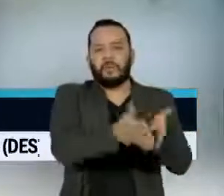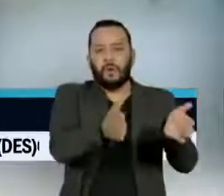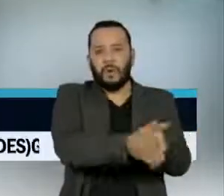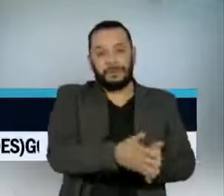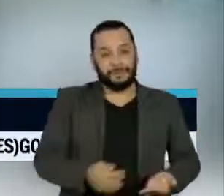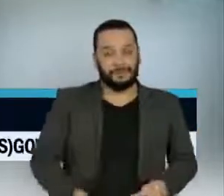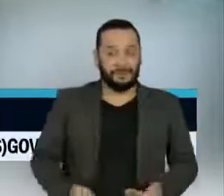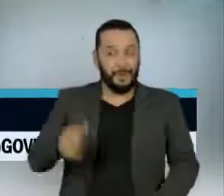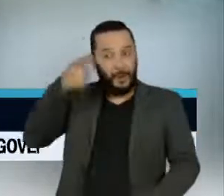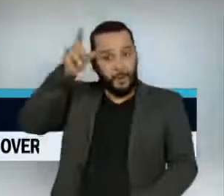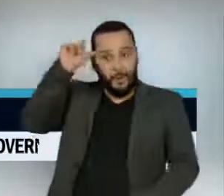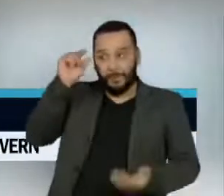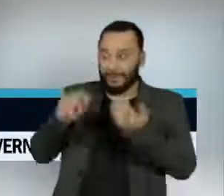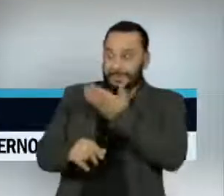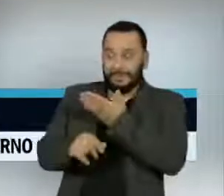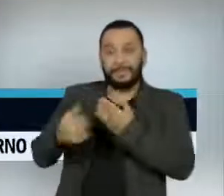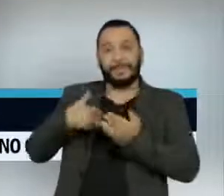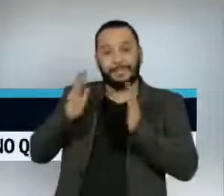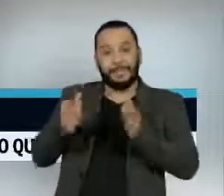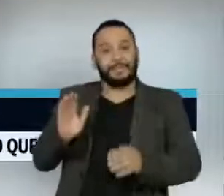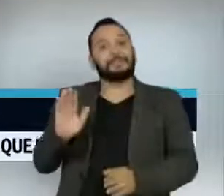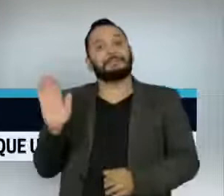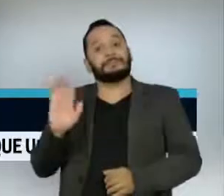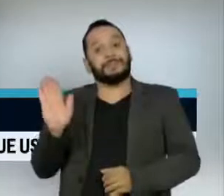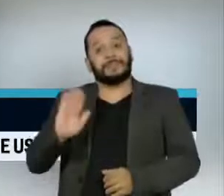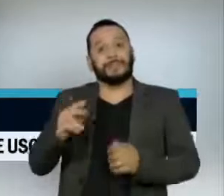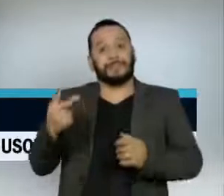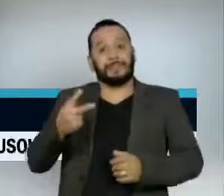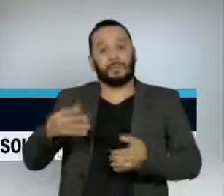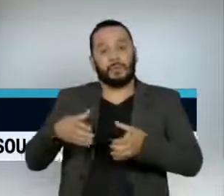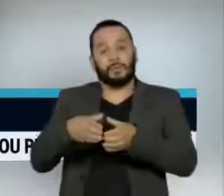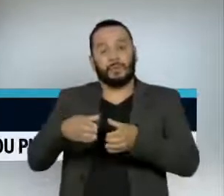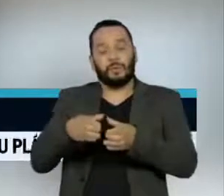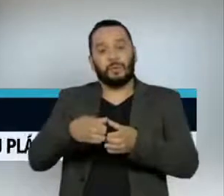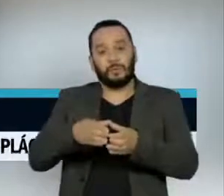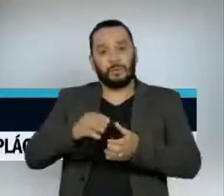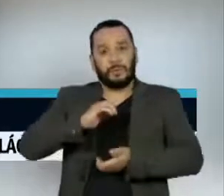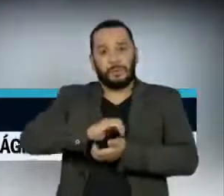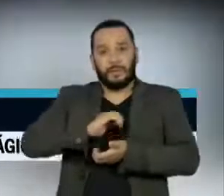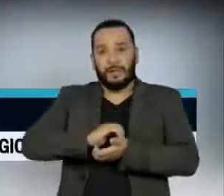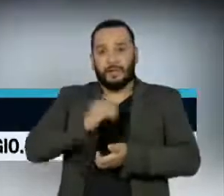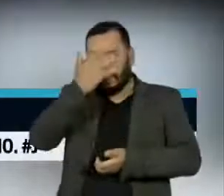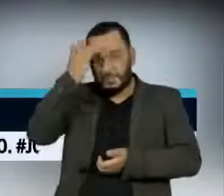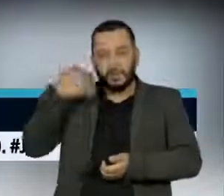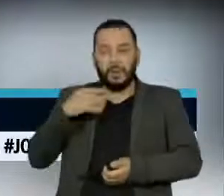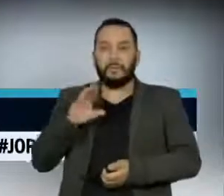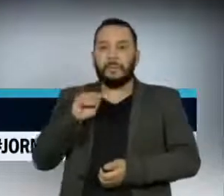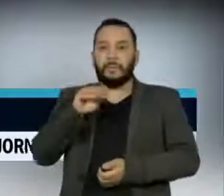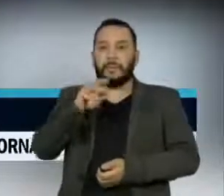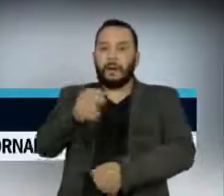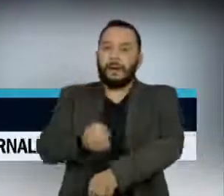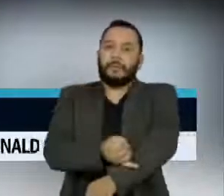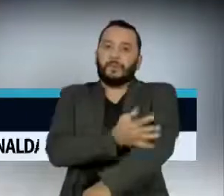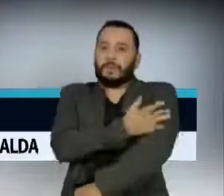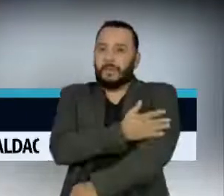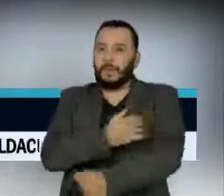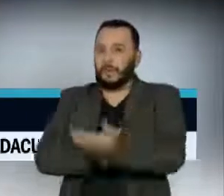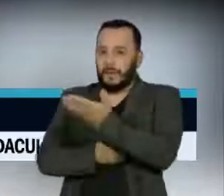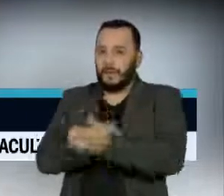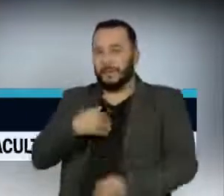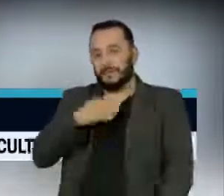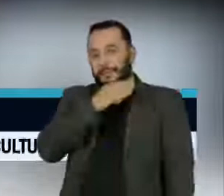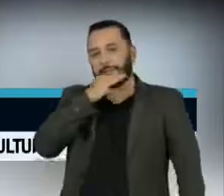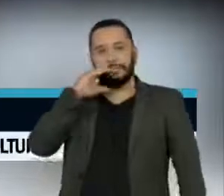Ontem, a despedida foi na segunda turma do STF. O tom emocional dos discursos começou na fala do próprio decano.